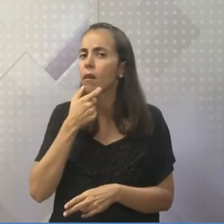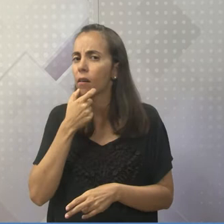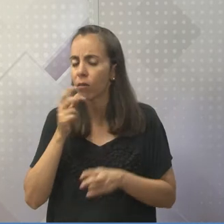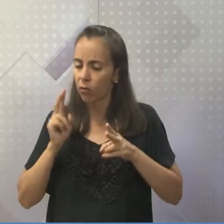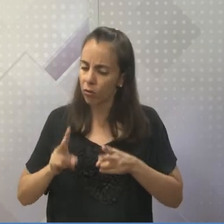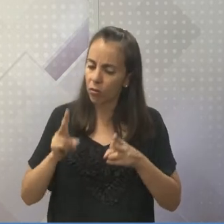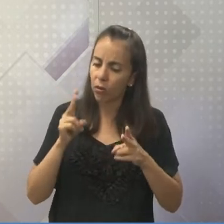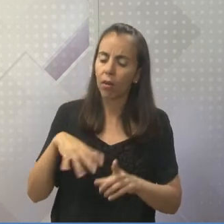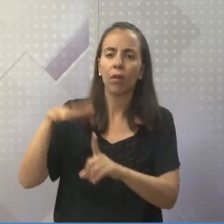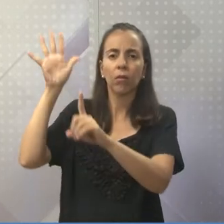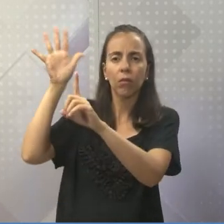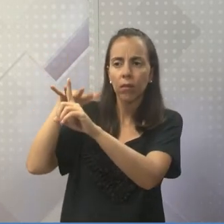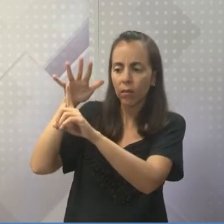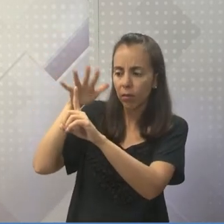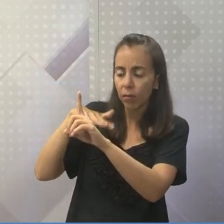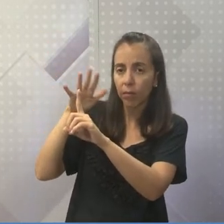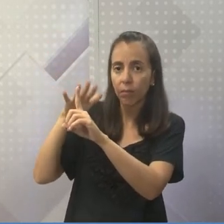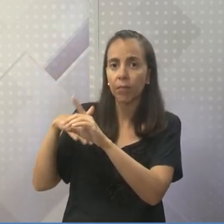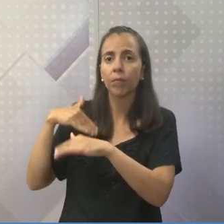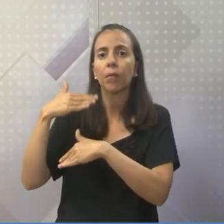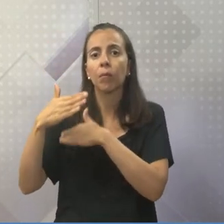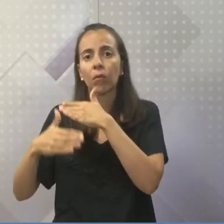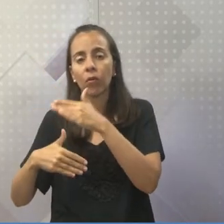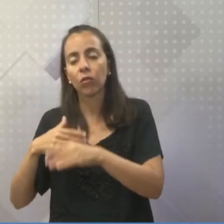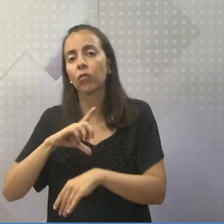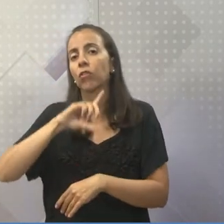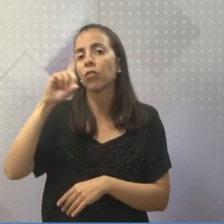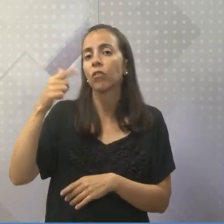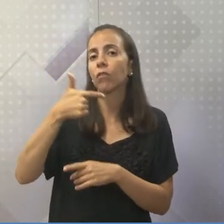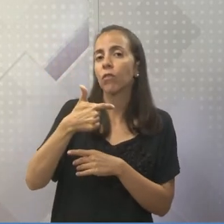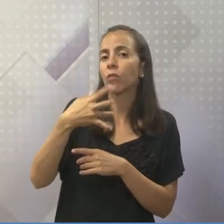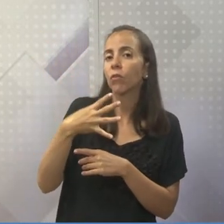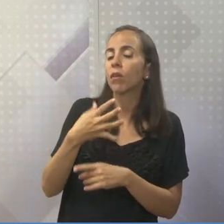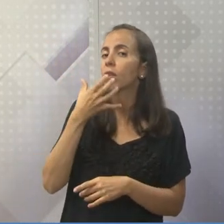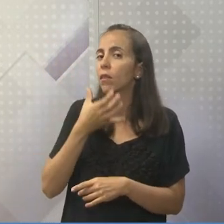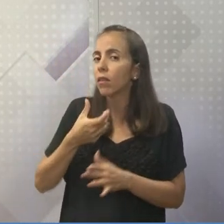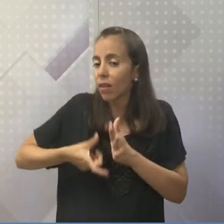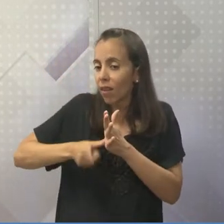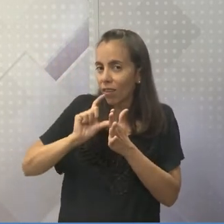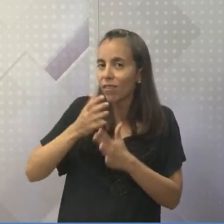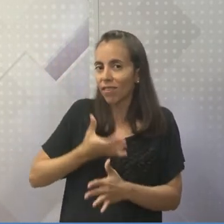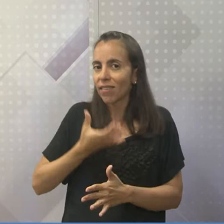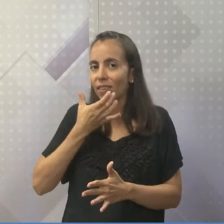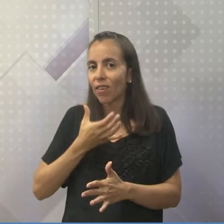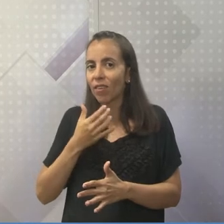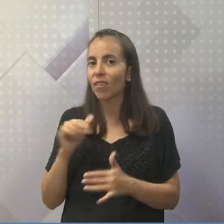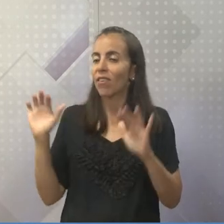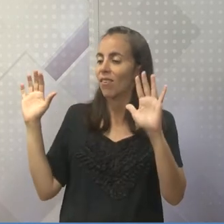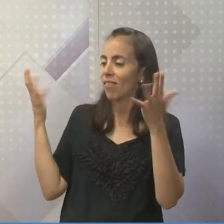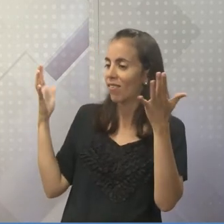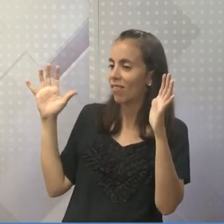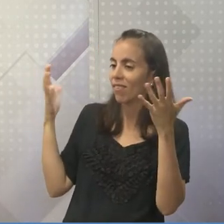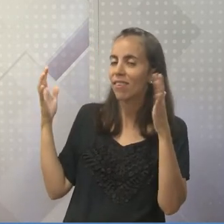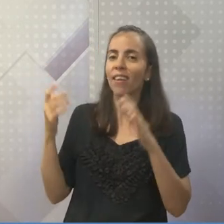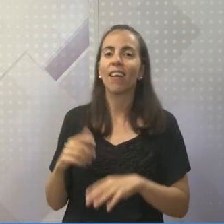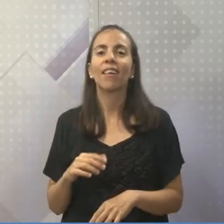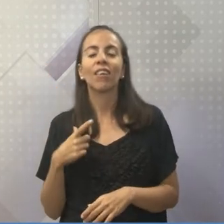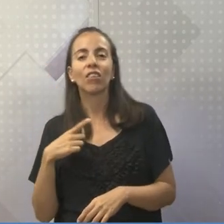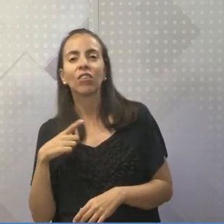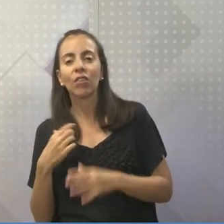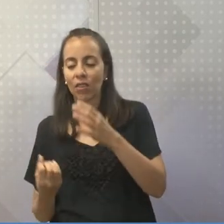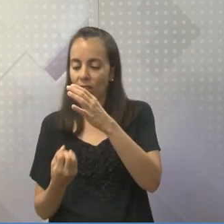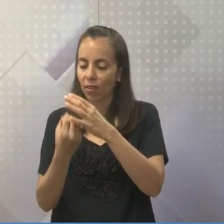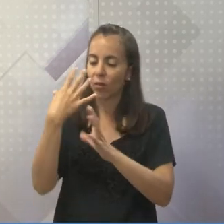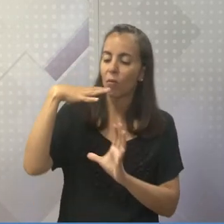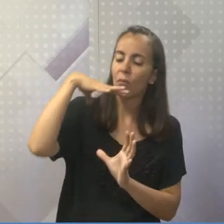adorações. E no dia 24 de dezembro, que antecedia o Natal, eles comemoravam o dia da criação do mundo, o dia da